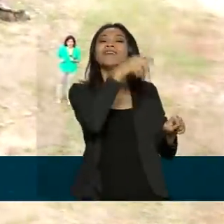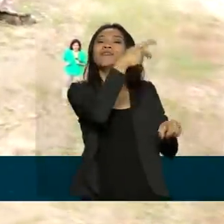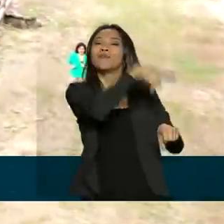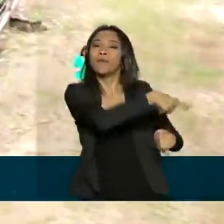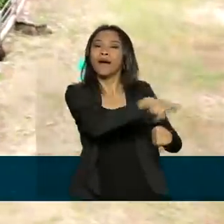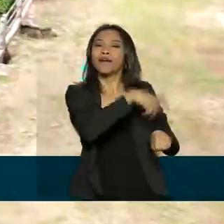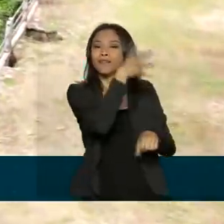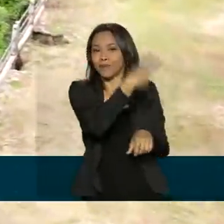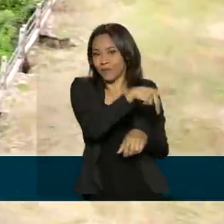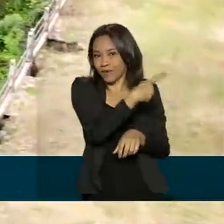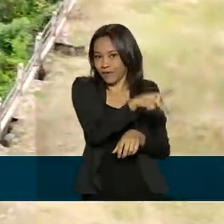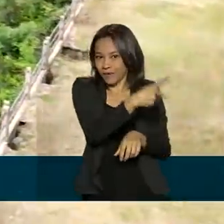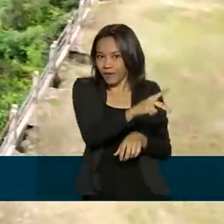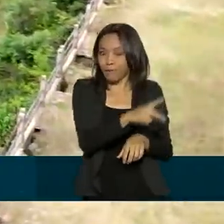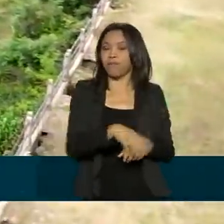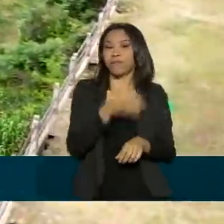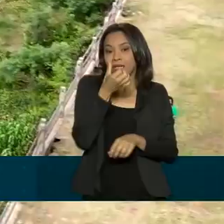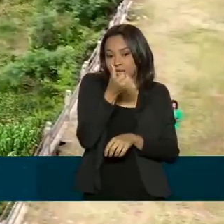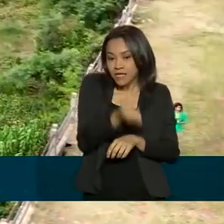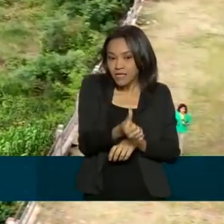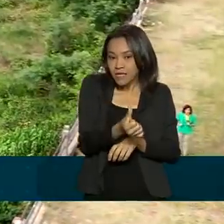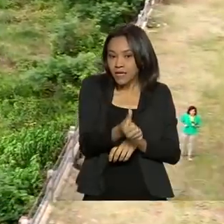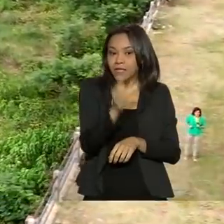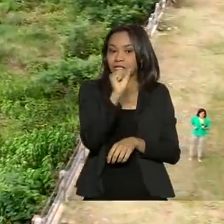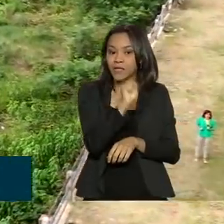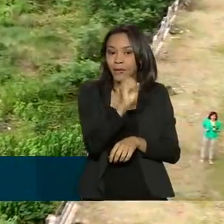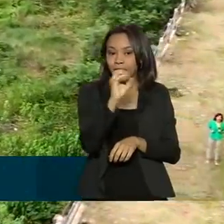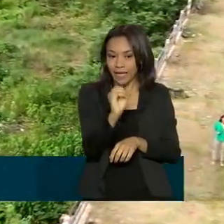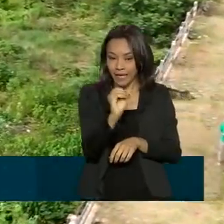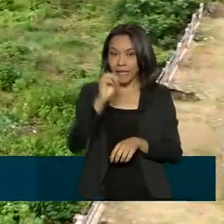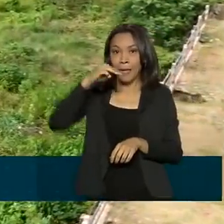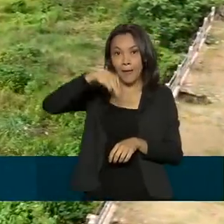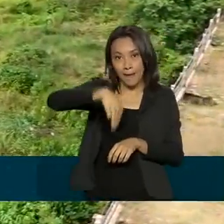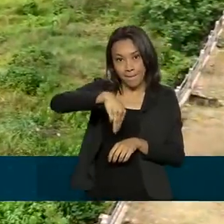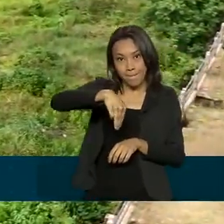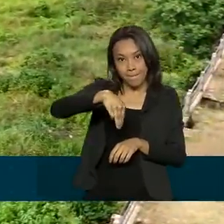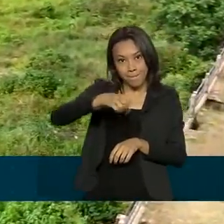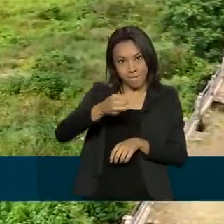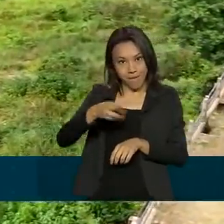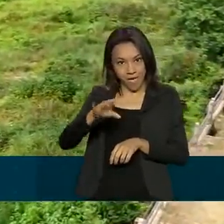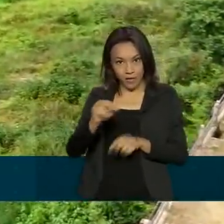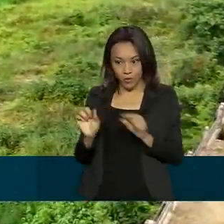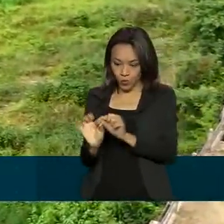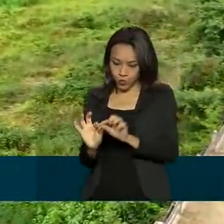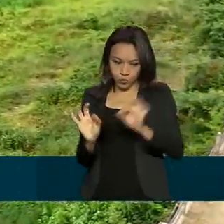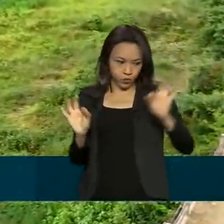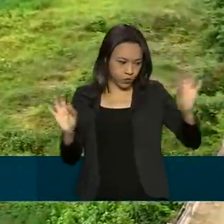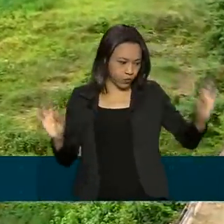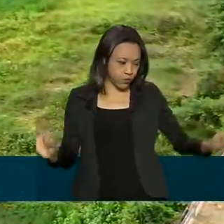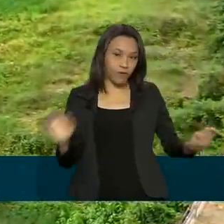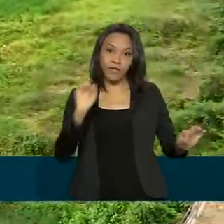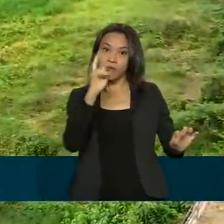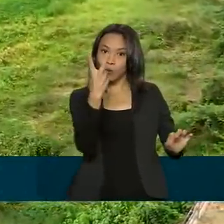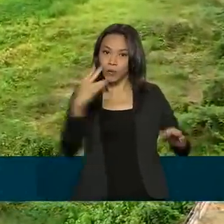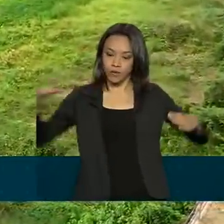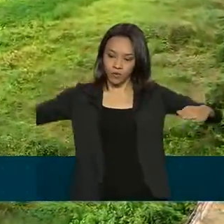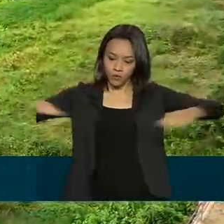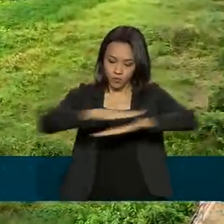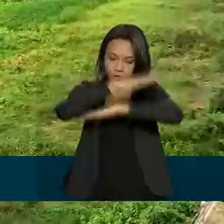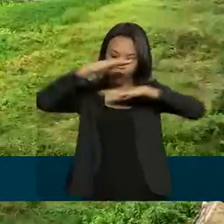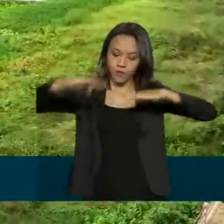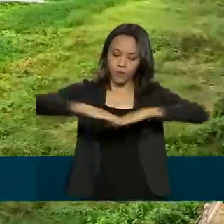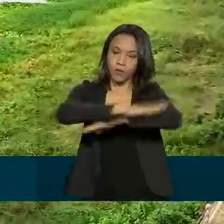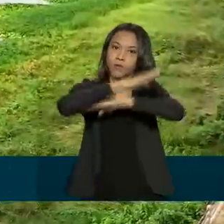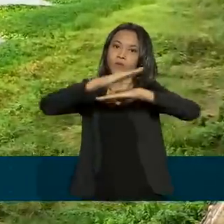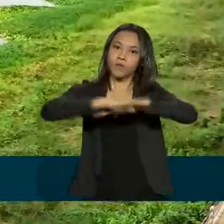Paraguai. Com 680 metros de comprimento, a ponte terá duas pistas para veículos e duas